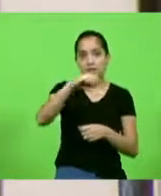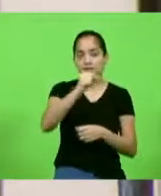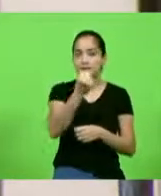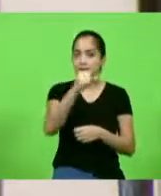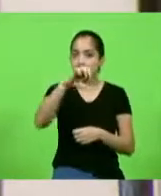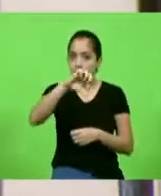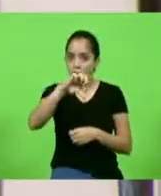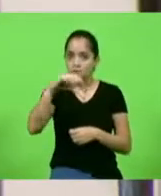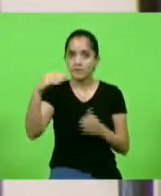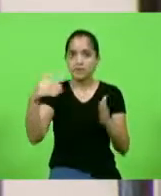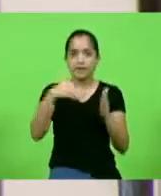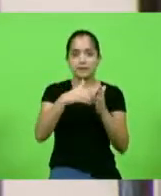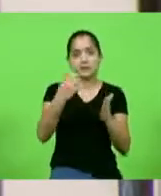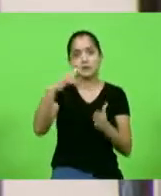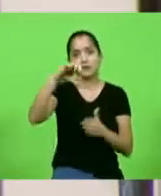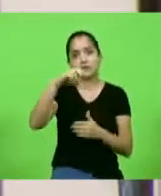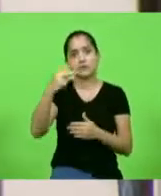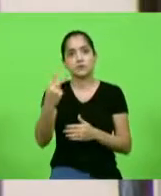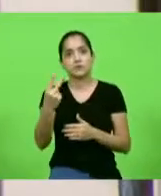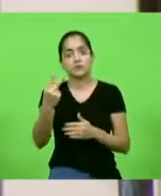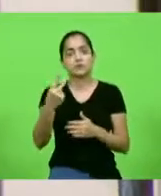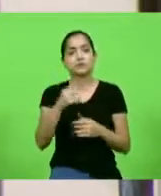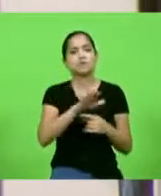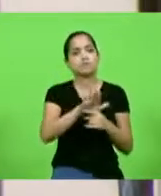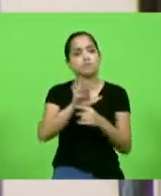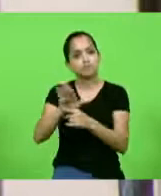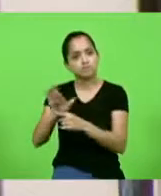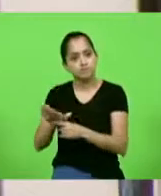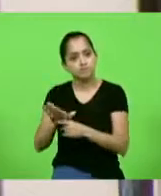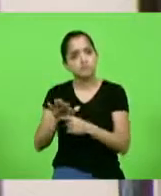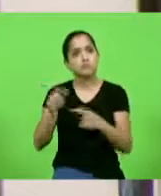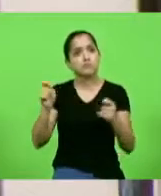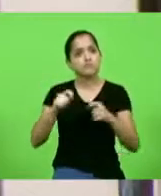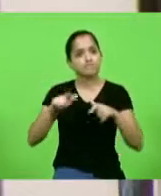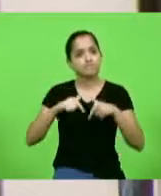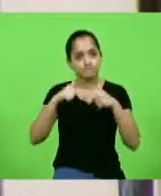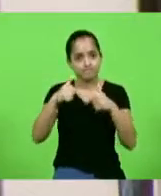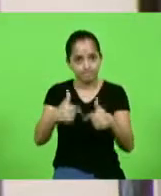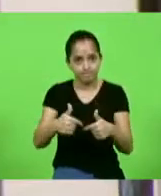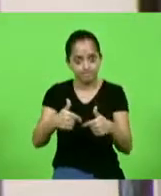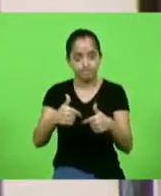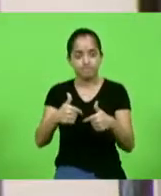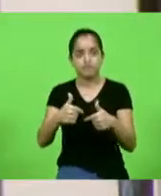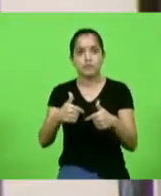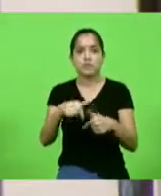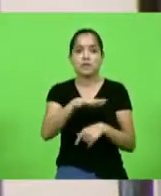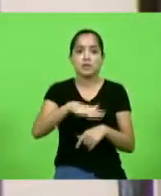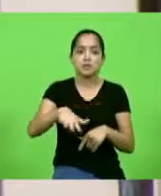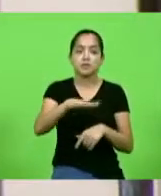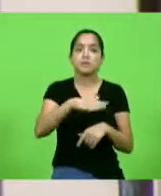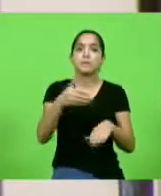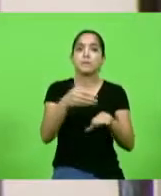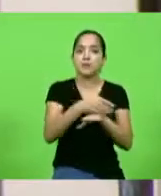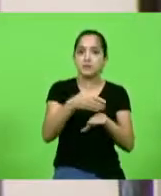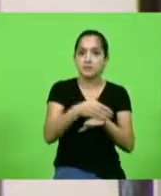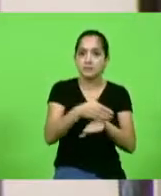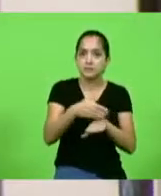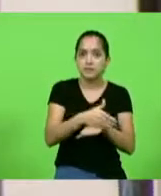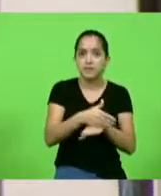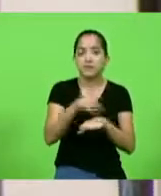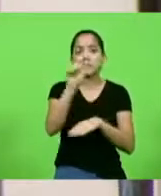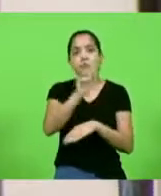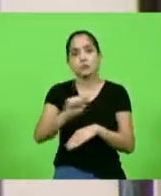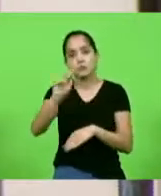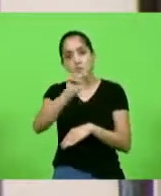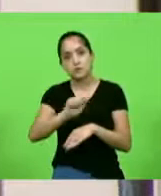Contribuiu muito para desenvolvimento do nosso município, uma pessoa muito atuante na nossa sociedade, participando das associações